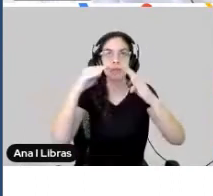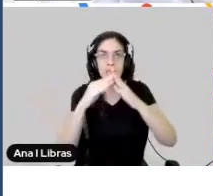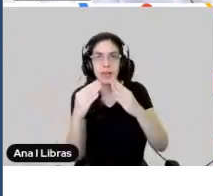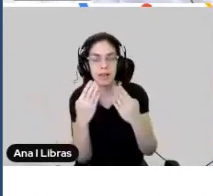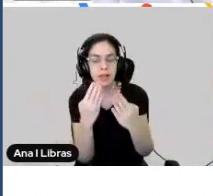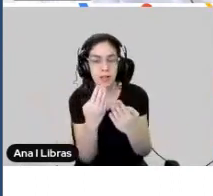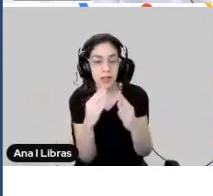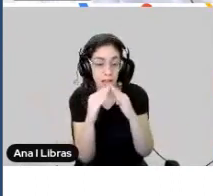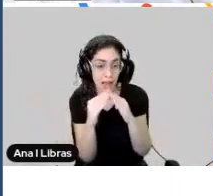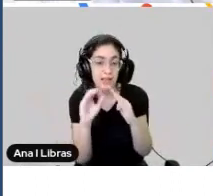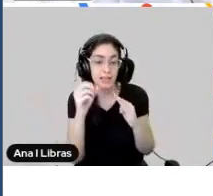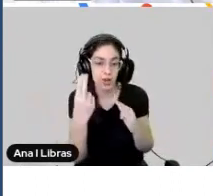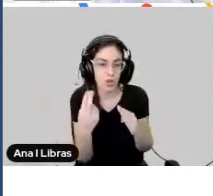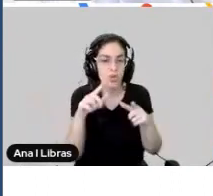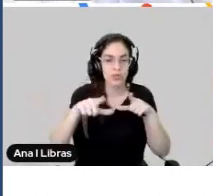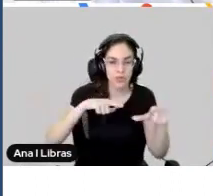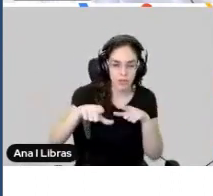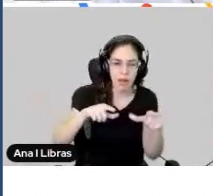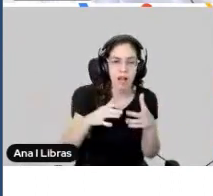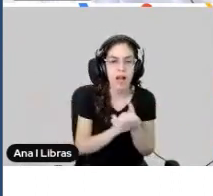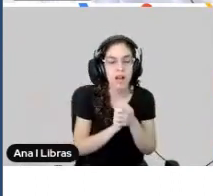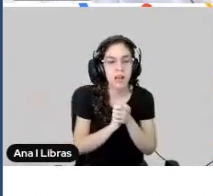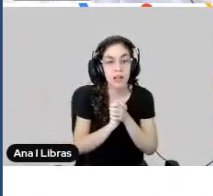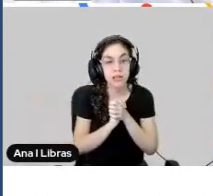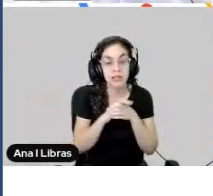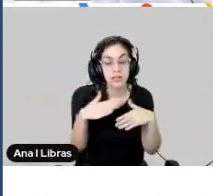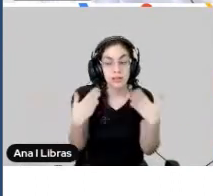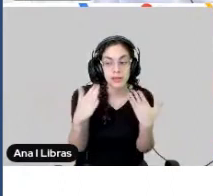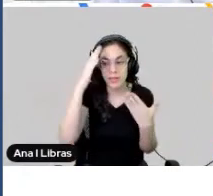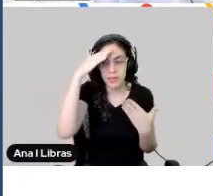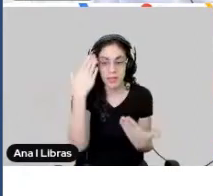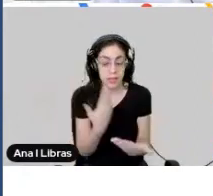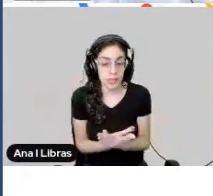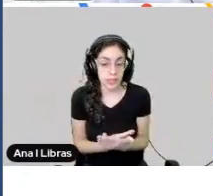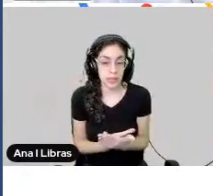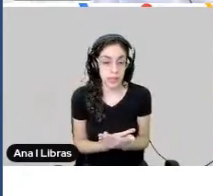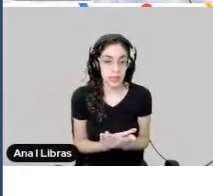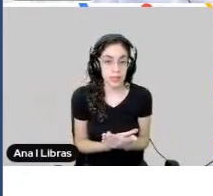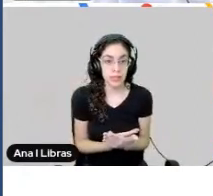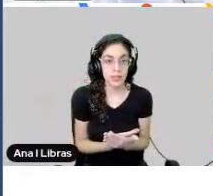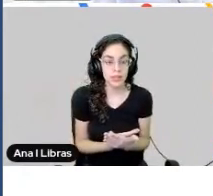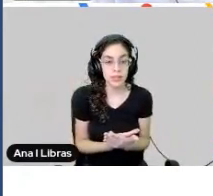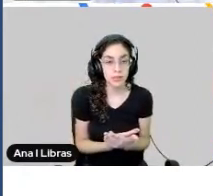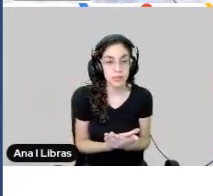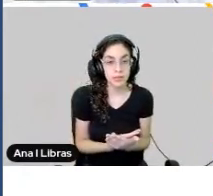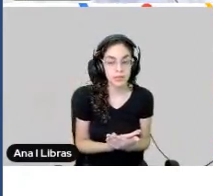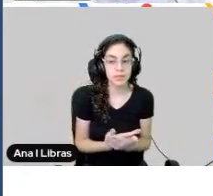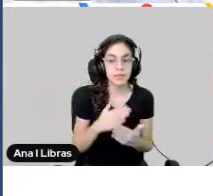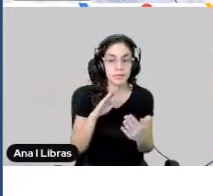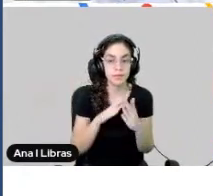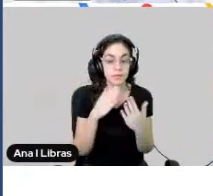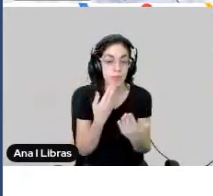então, eu acredito que, sem dúvida, o ensino